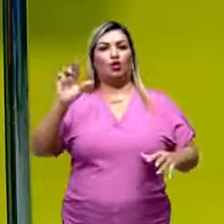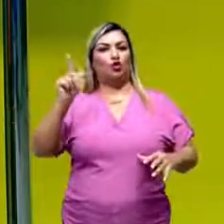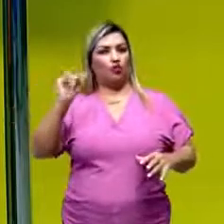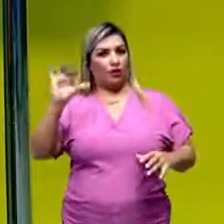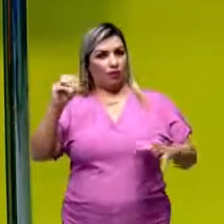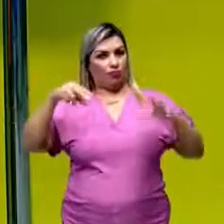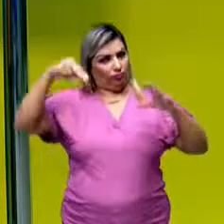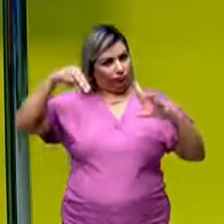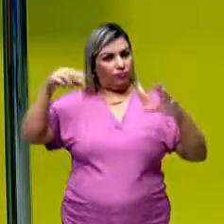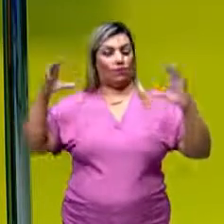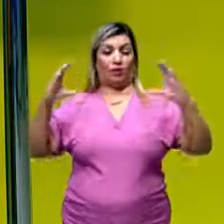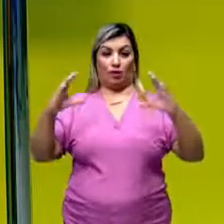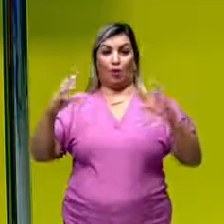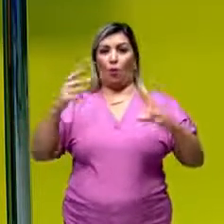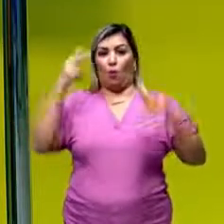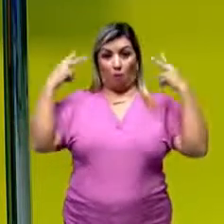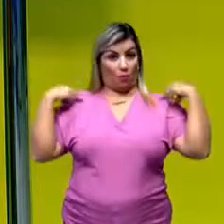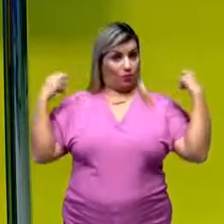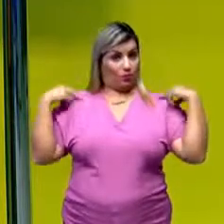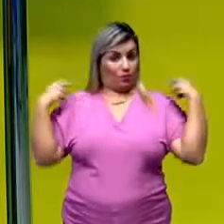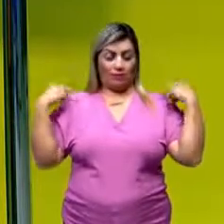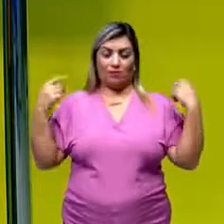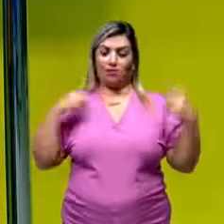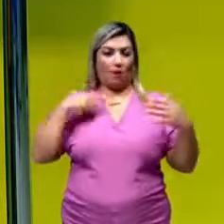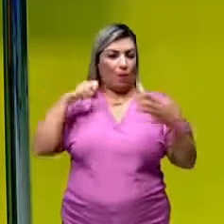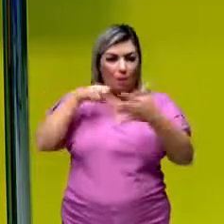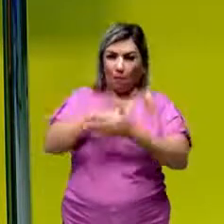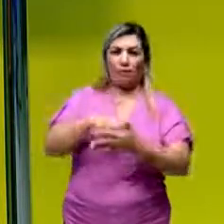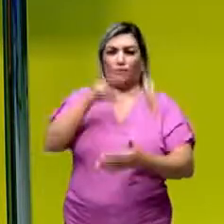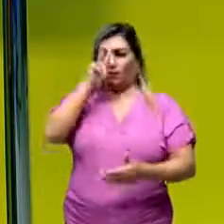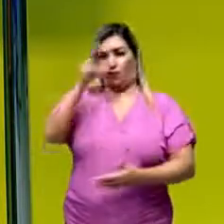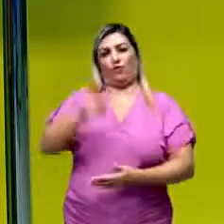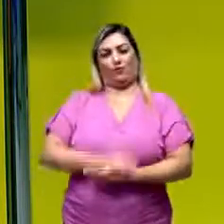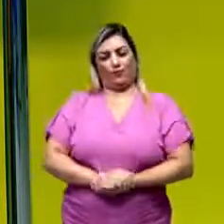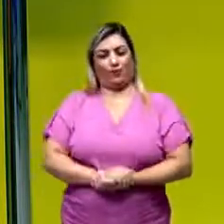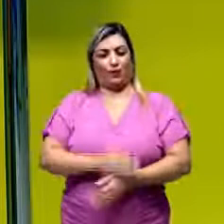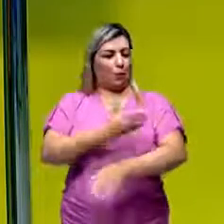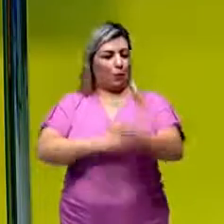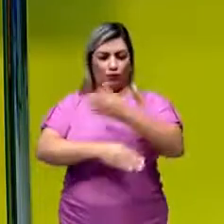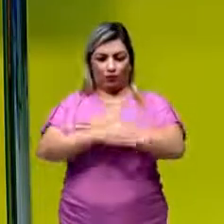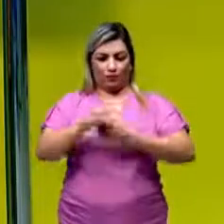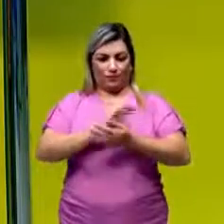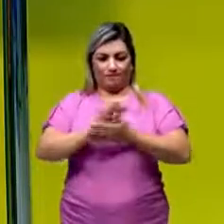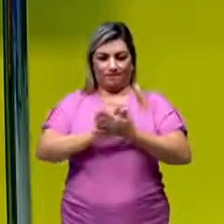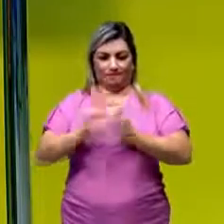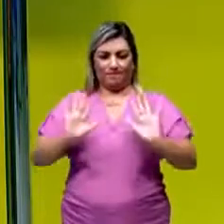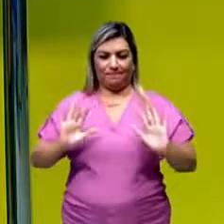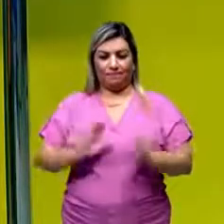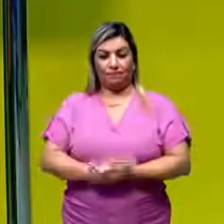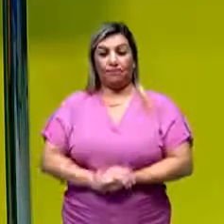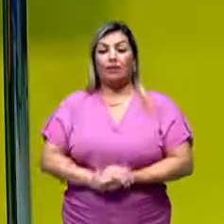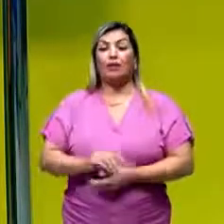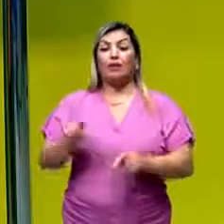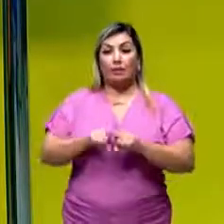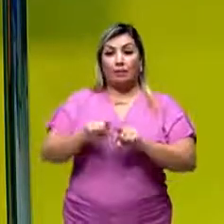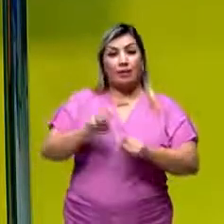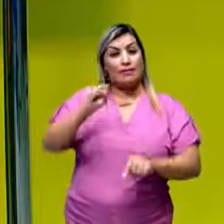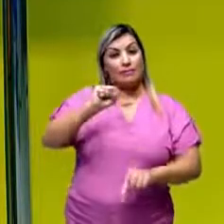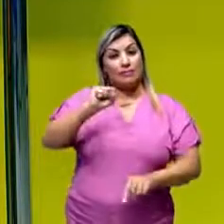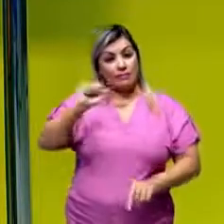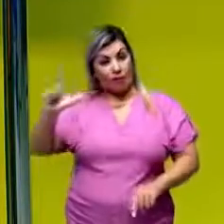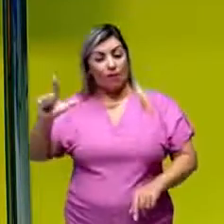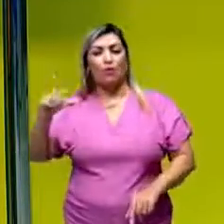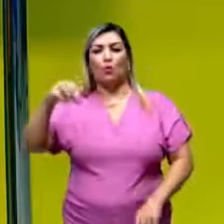esse motorista não tenha lesões muito graves. Em contrapartida, esse sódio também, que foi